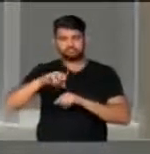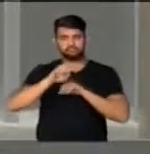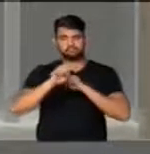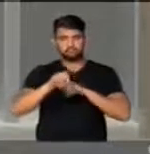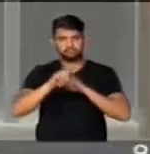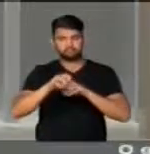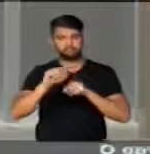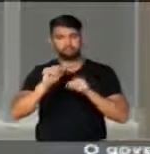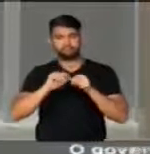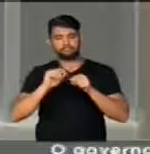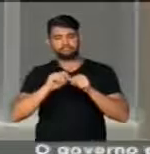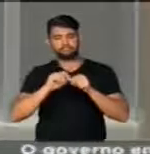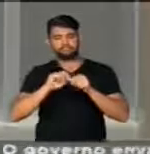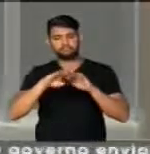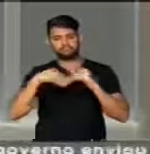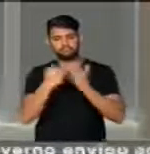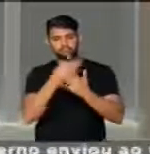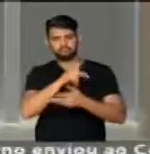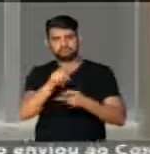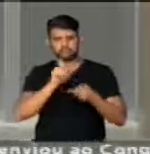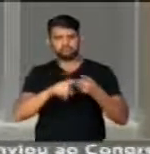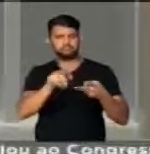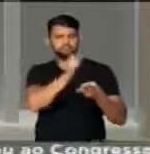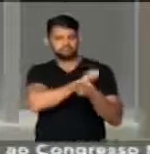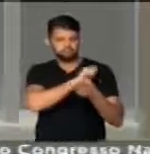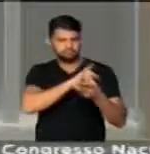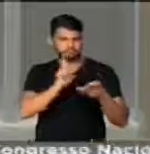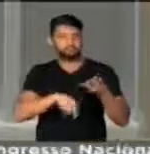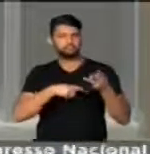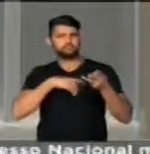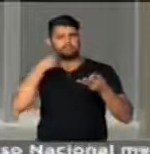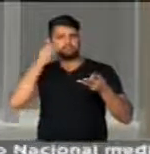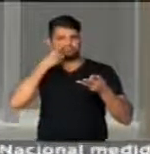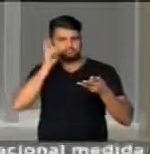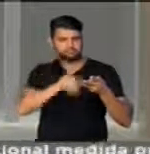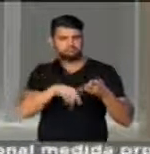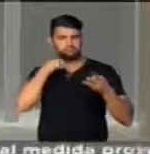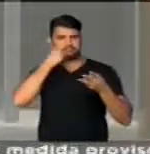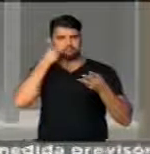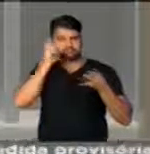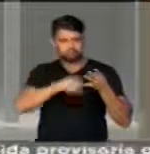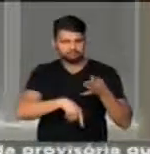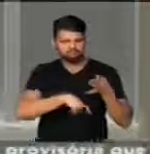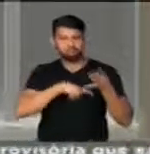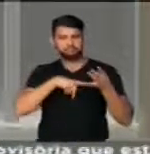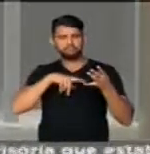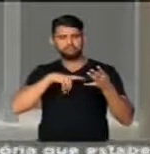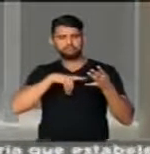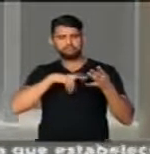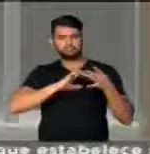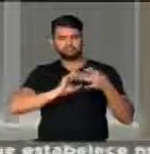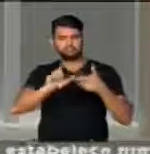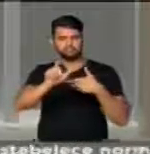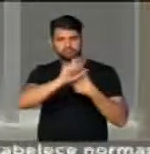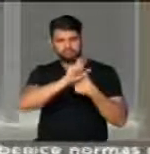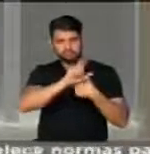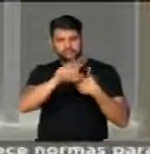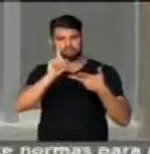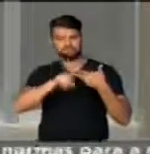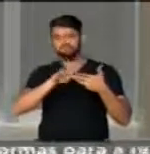educação. Academia, professores, alunos, deputados, senadores, o executivo,